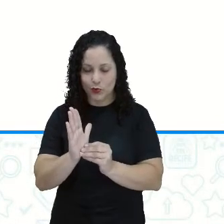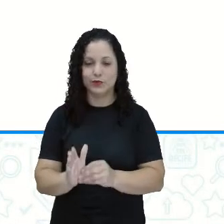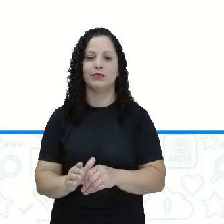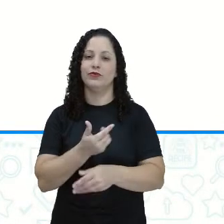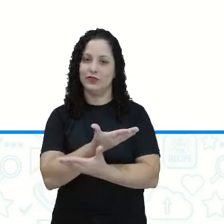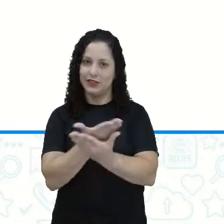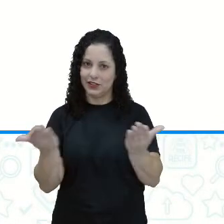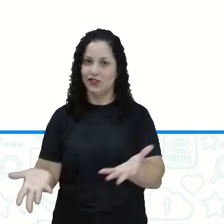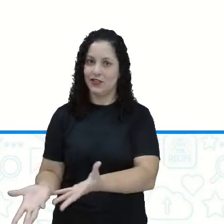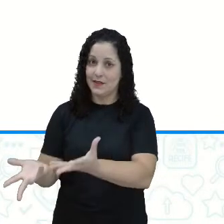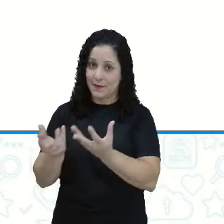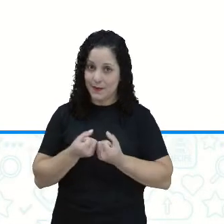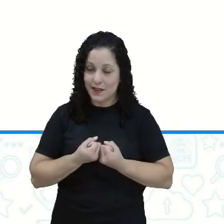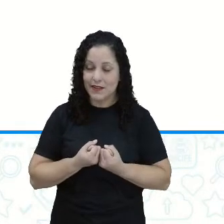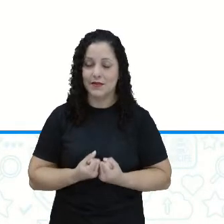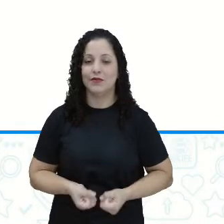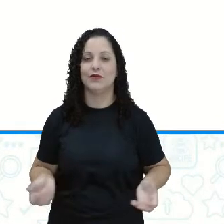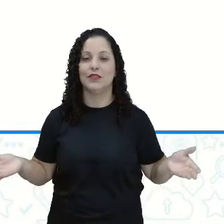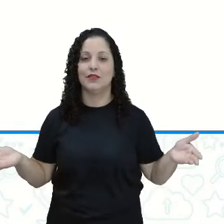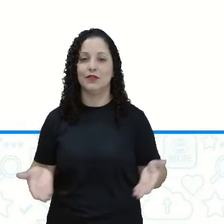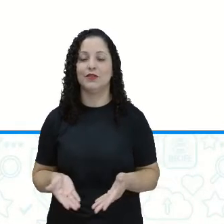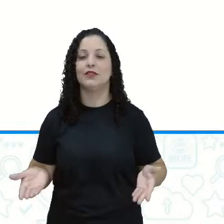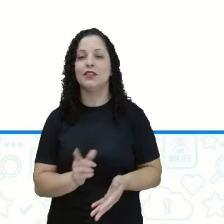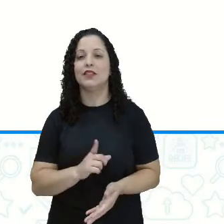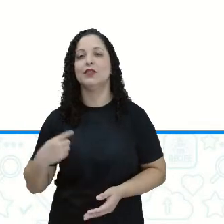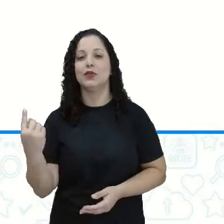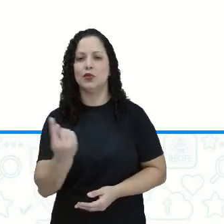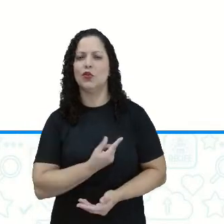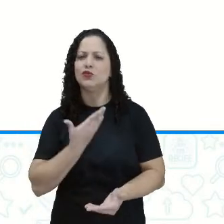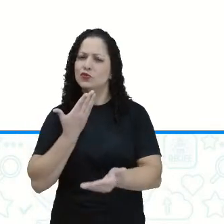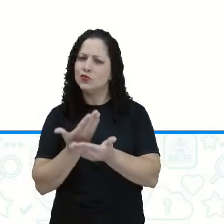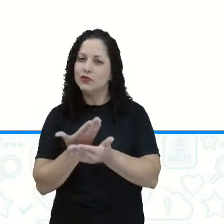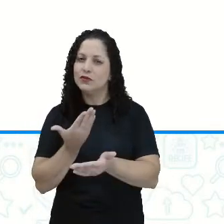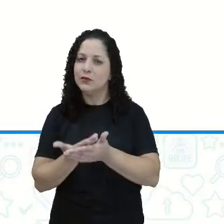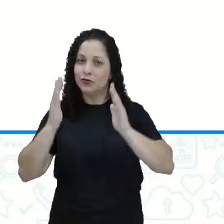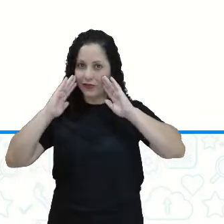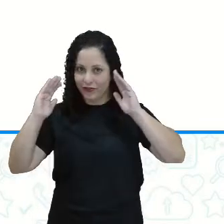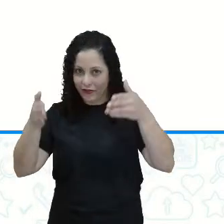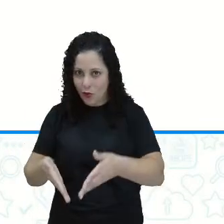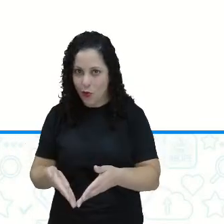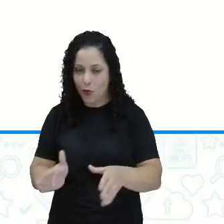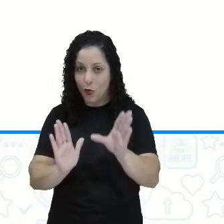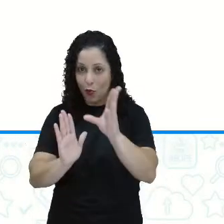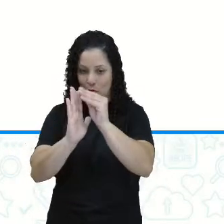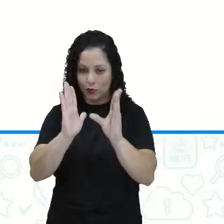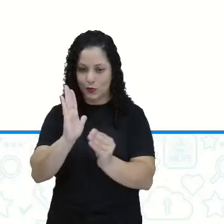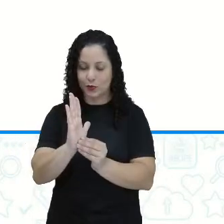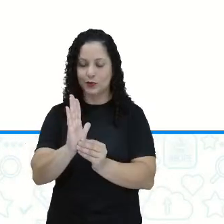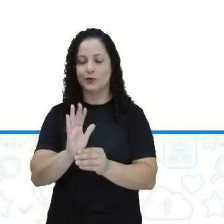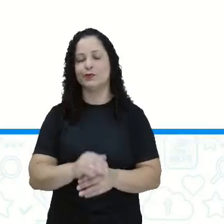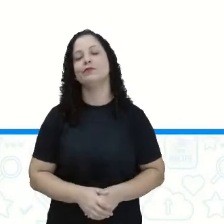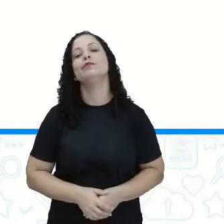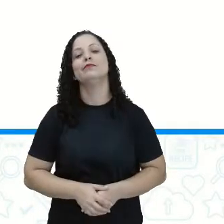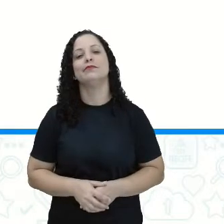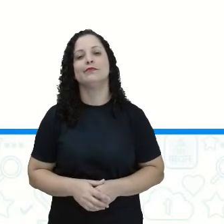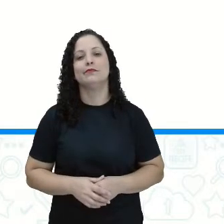o caderno do Aprender Sempre. E aí a gente está trabalhando em cima desse caderno. Então vamos lá.